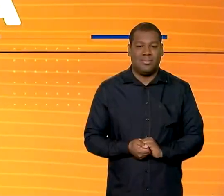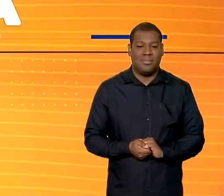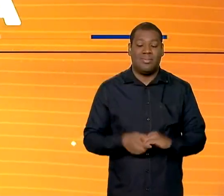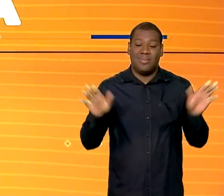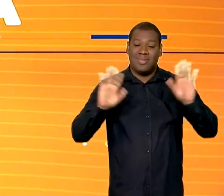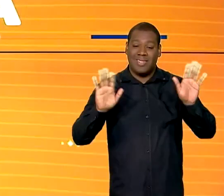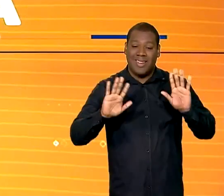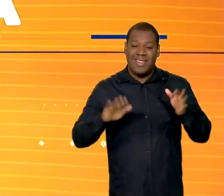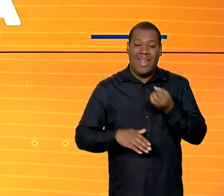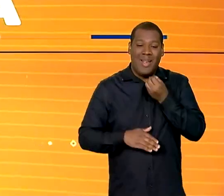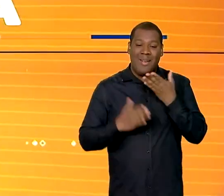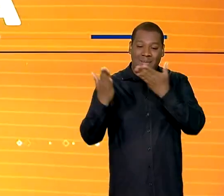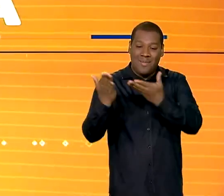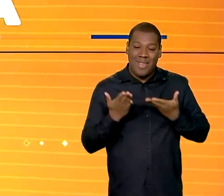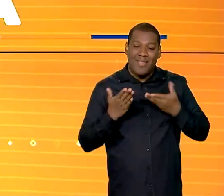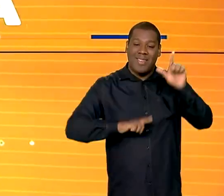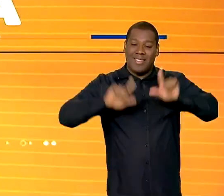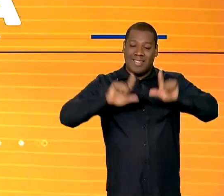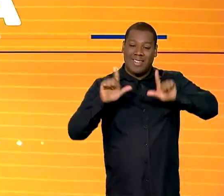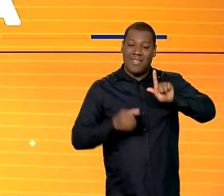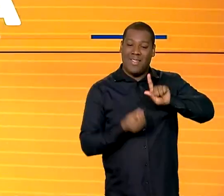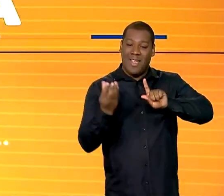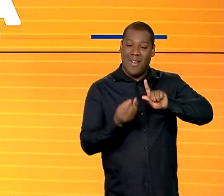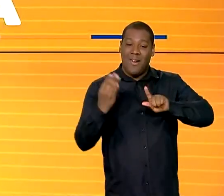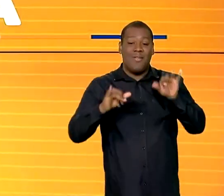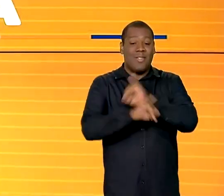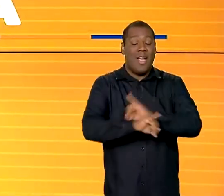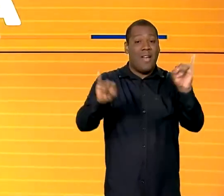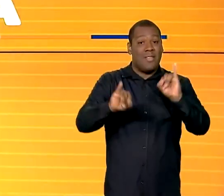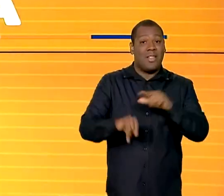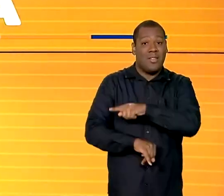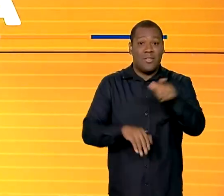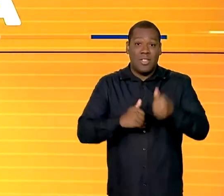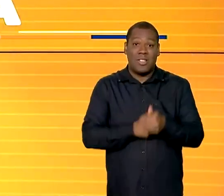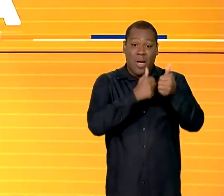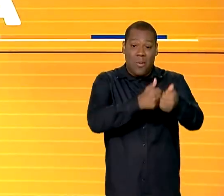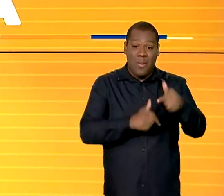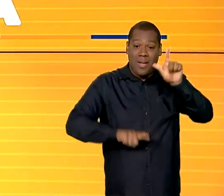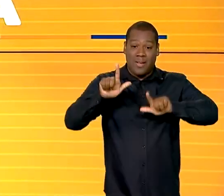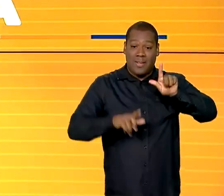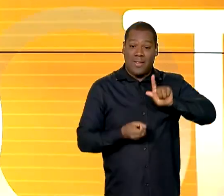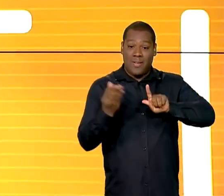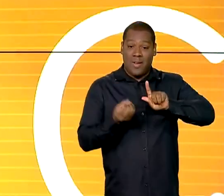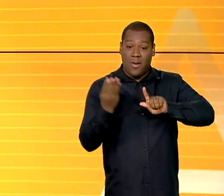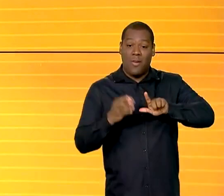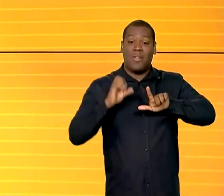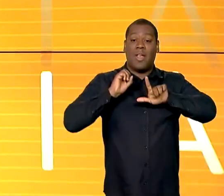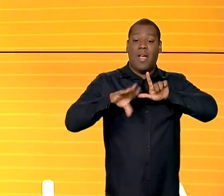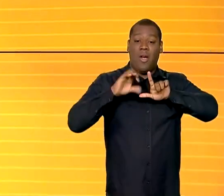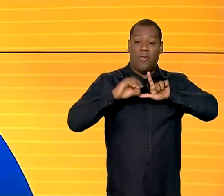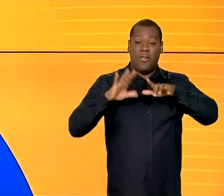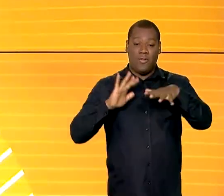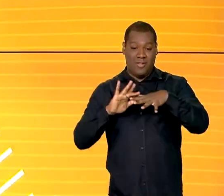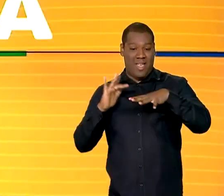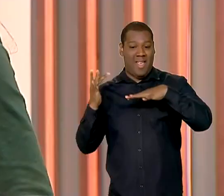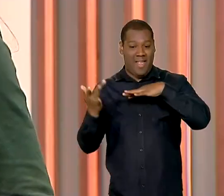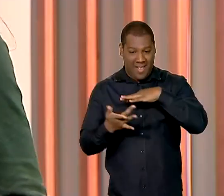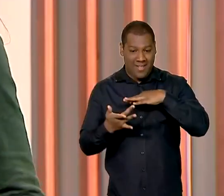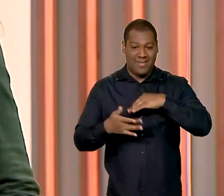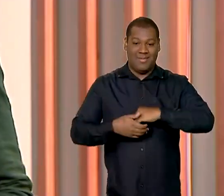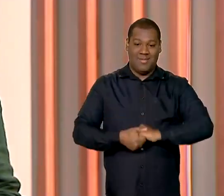Olá, seja muito bem-vindo ao canal GOV. Lembrando que você pode nos acompanhar também ao vivo pelas redes sociais.